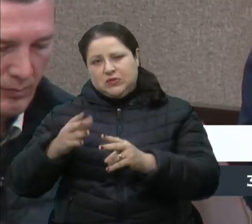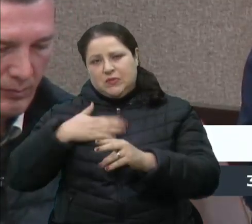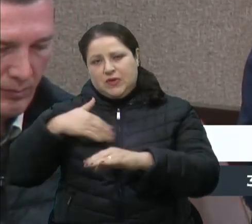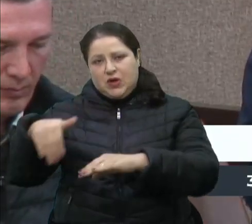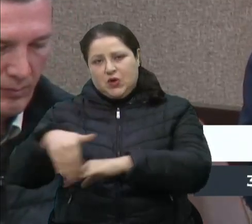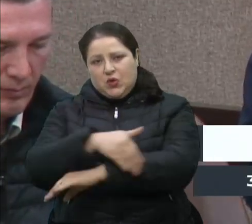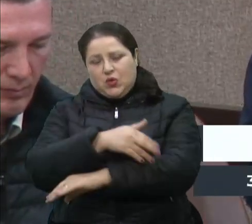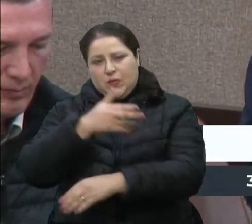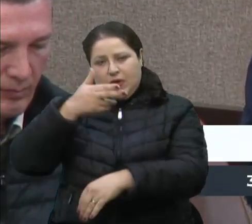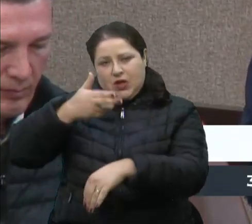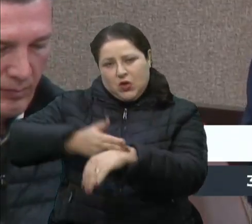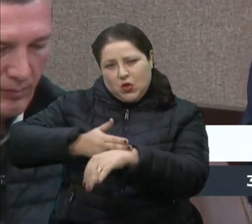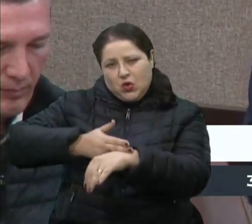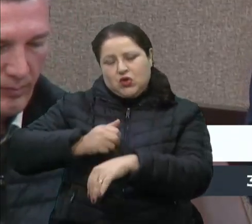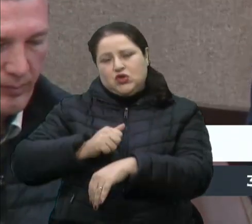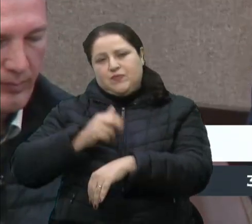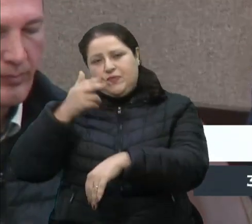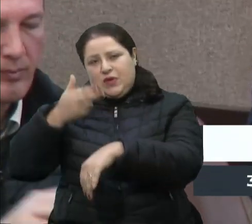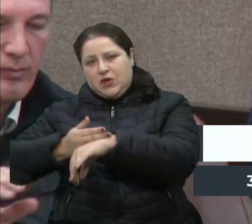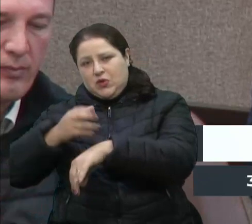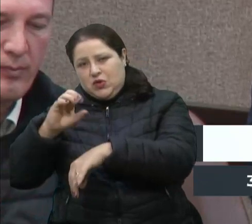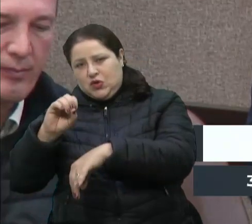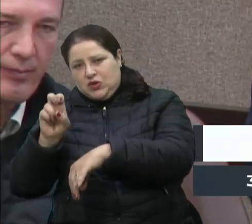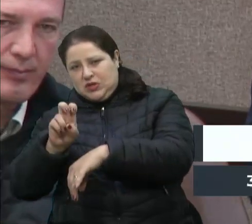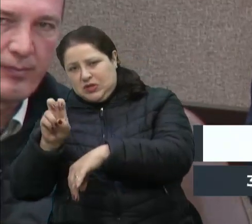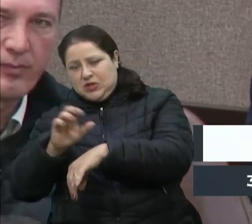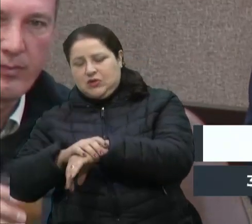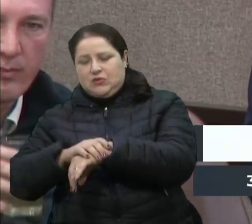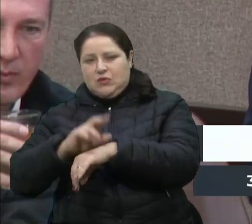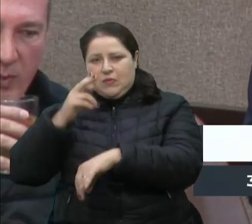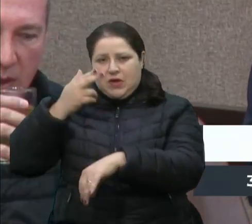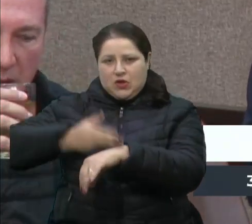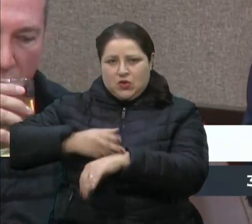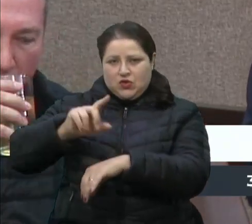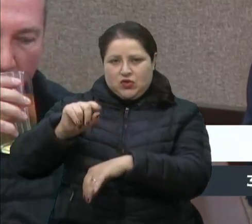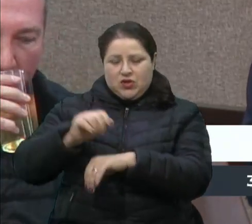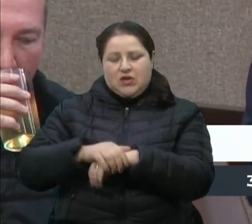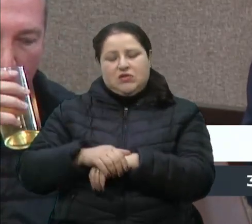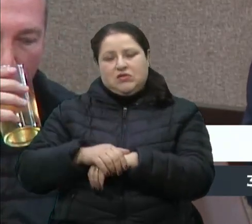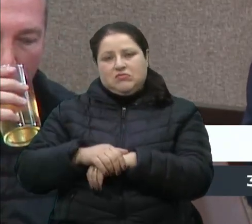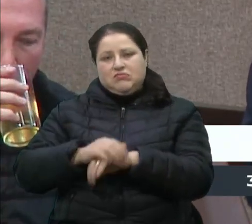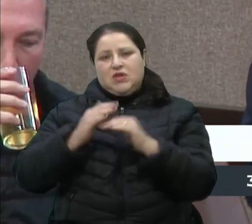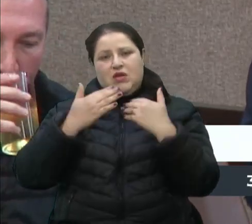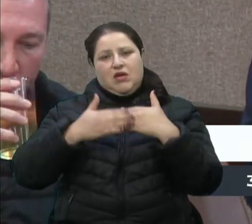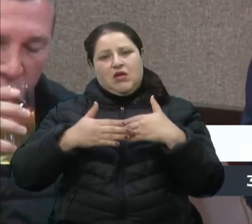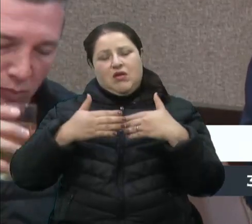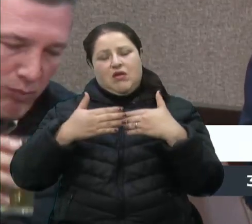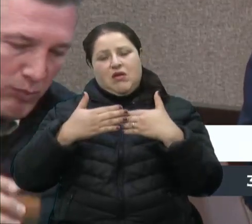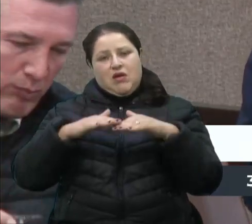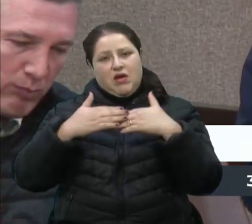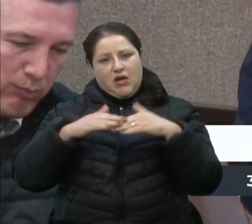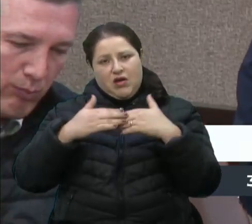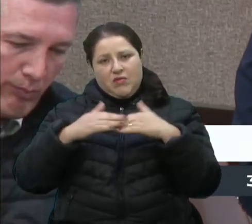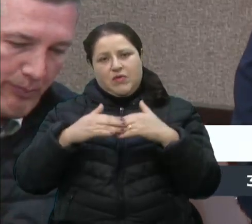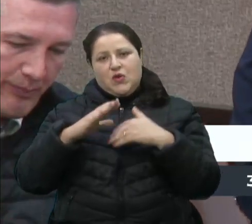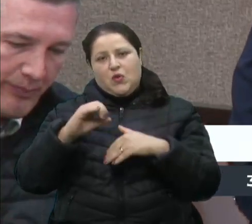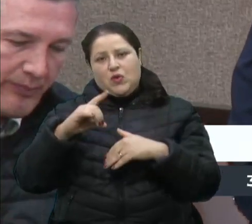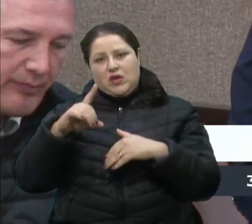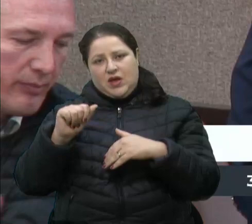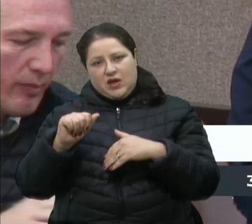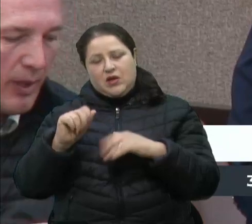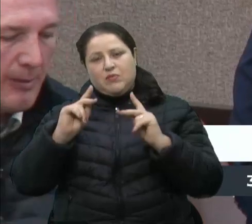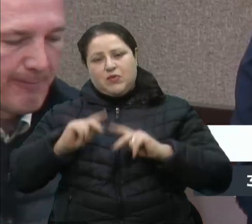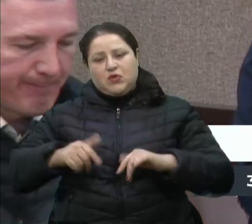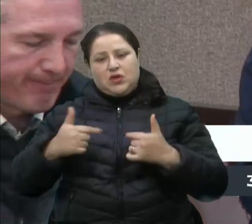e cinco, no máximo meia-noite e dez, passo o caminhão da Codeca. Um trabalho sensacional, dedicação. Os funcionários da